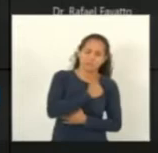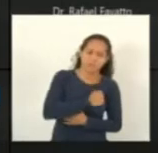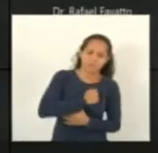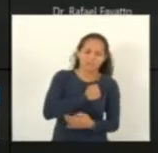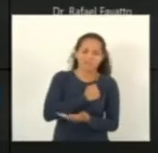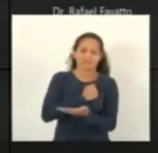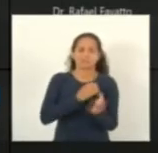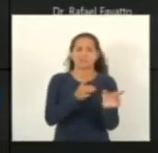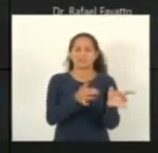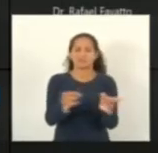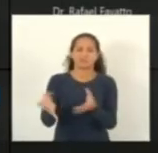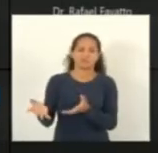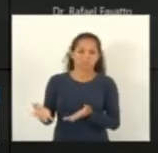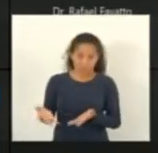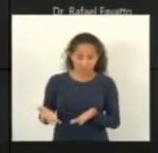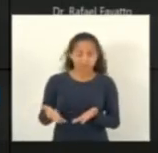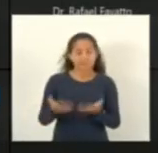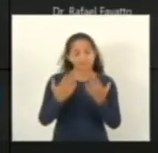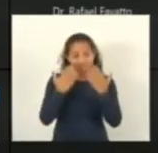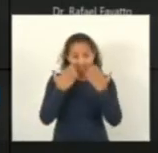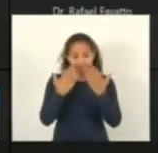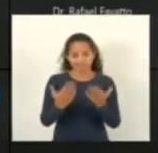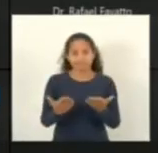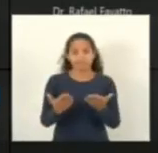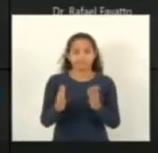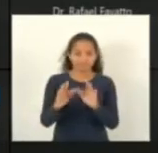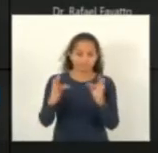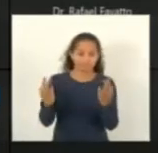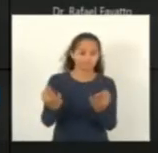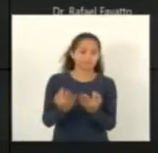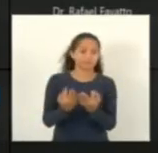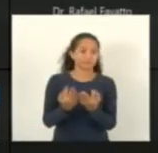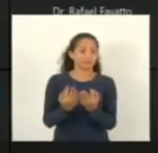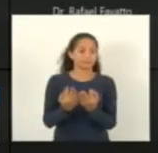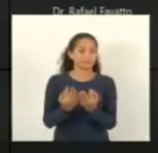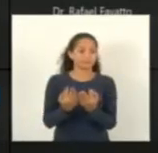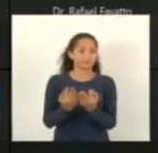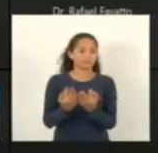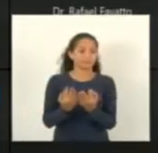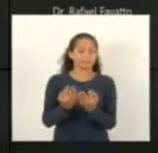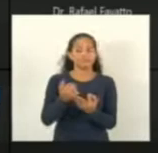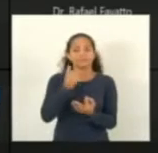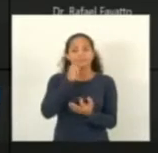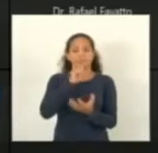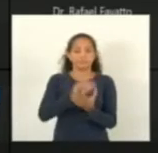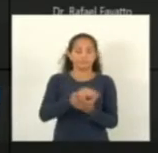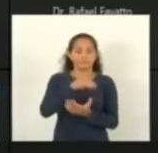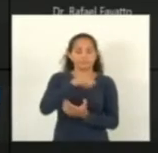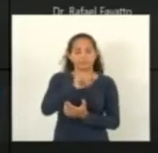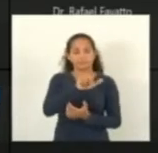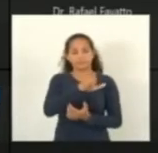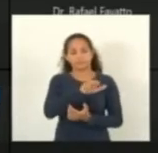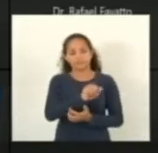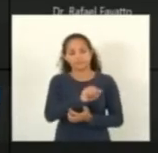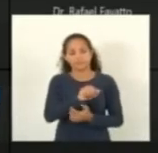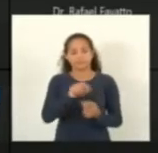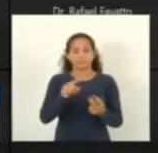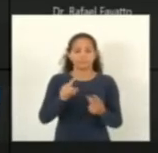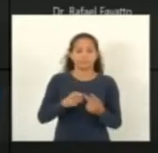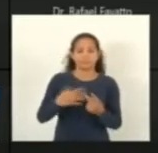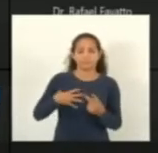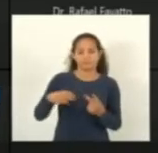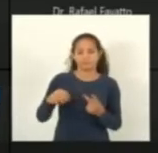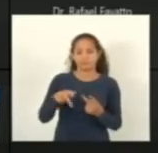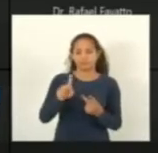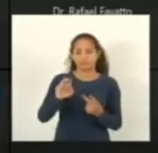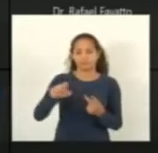amigos então queremos apresentar a sua família a sua esposa do Maria Helena aos seus filhos